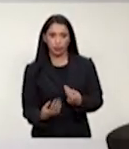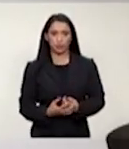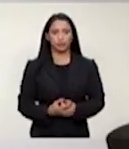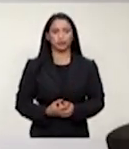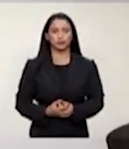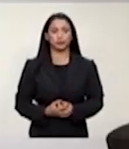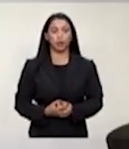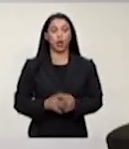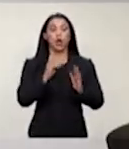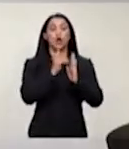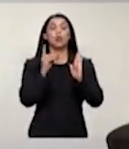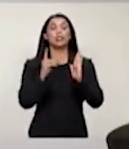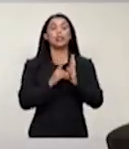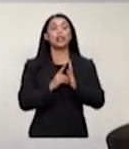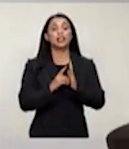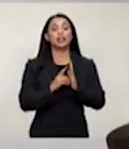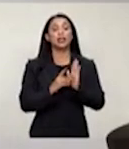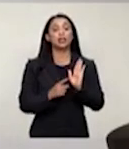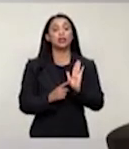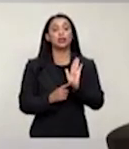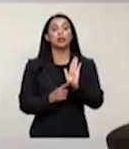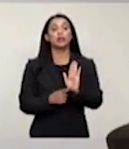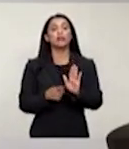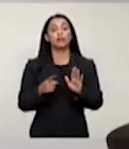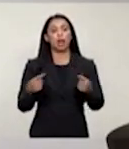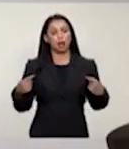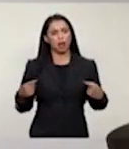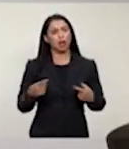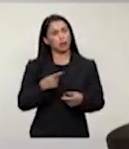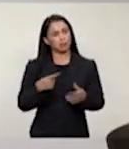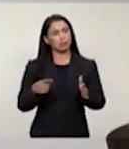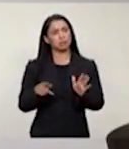o decreto se autodeclara constitucional.